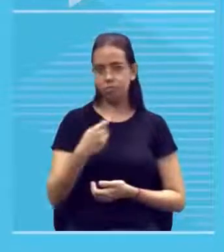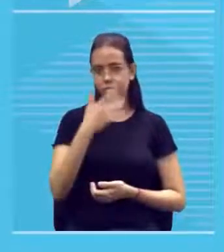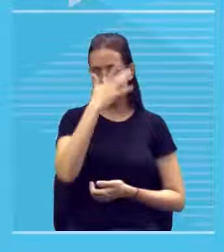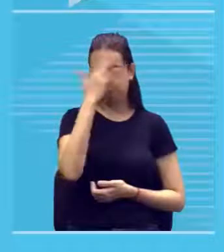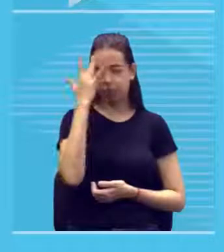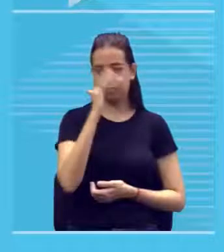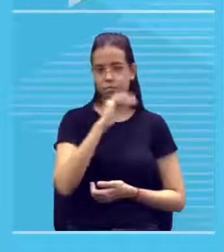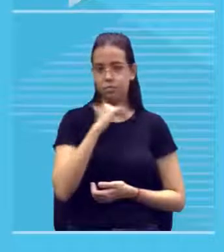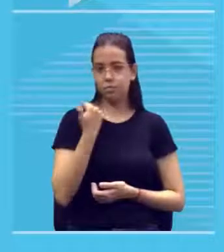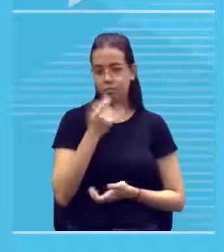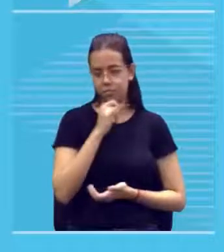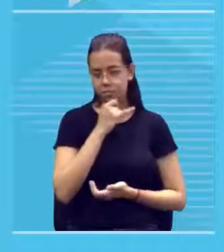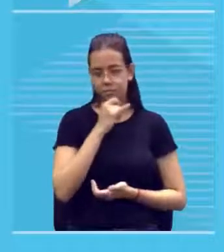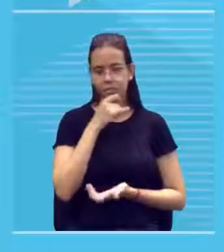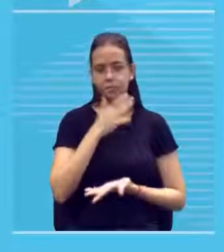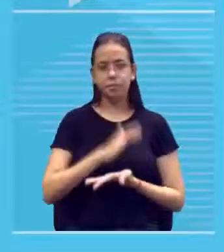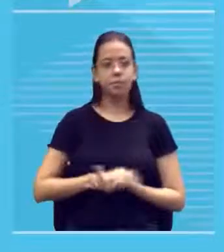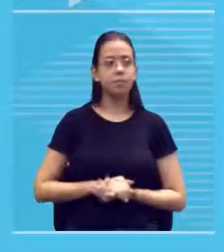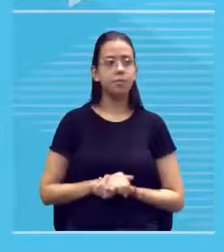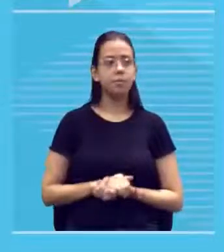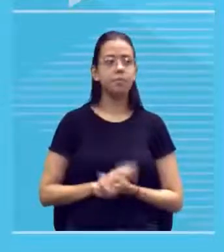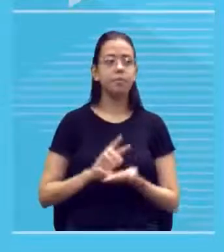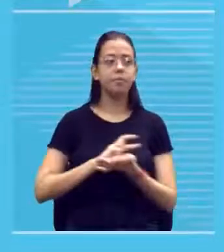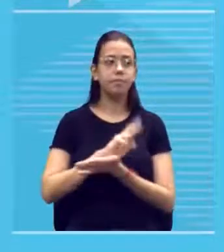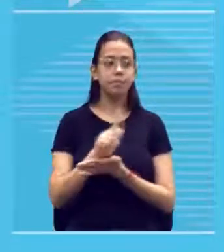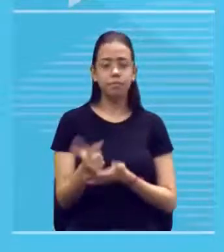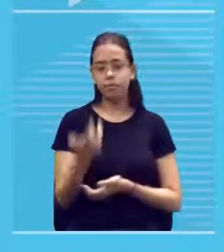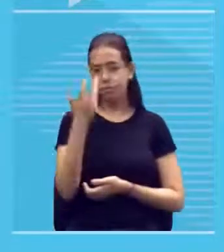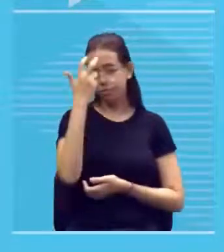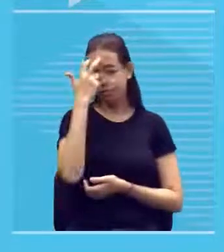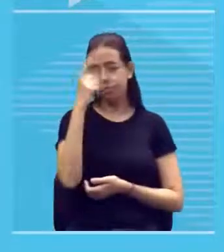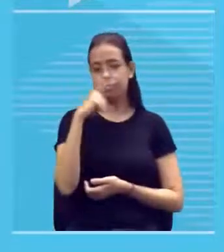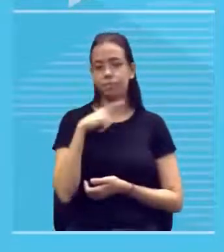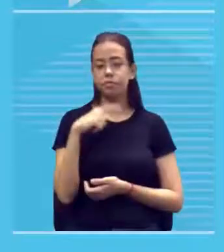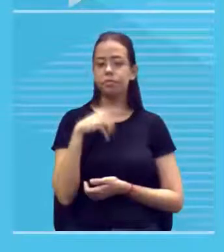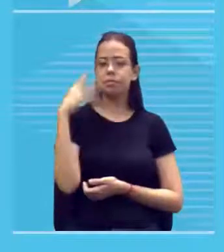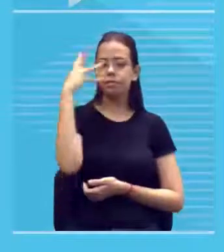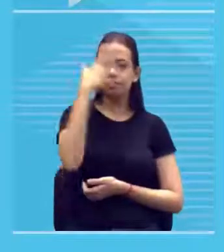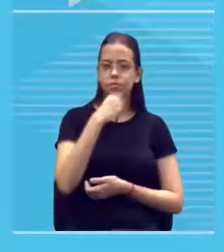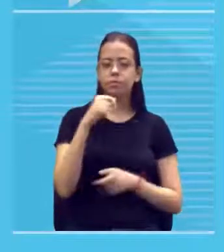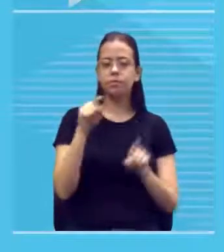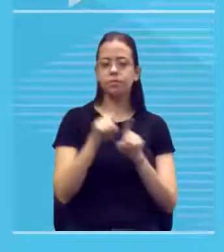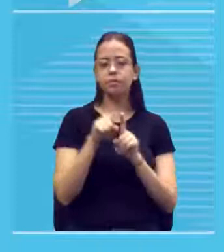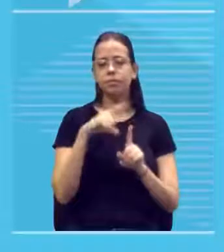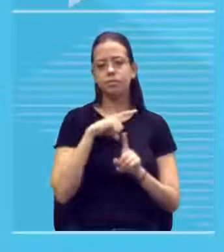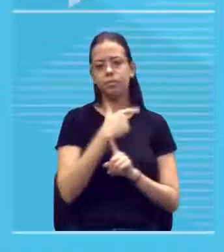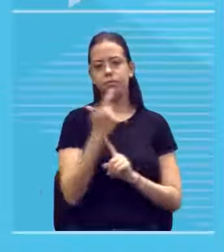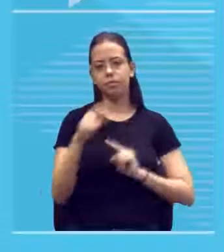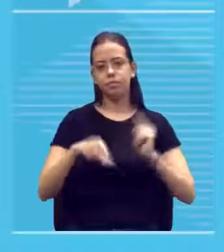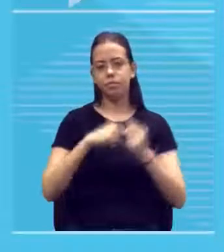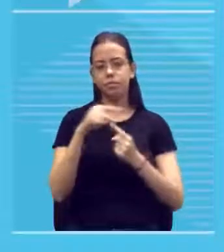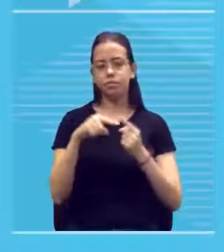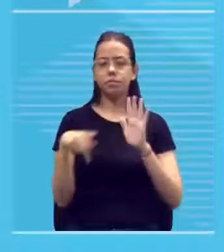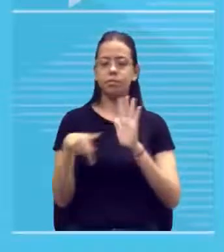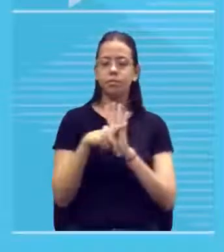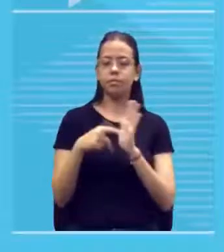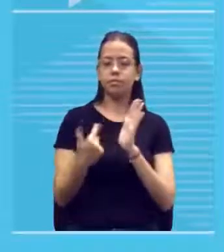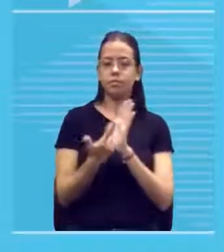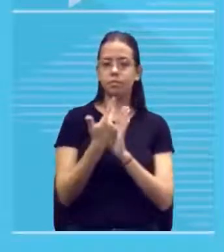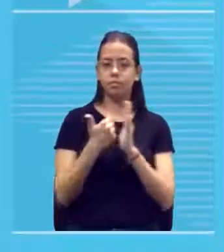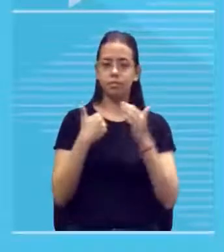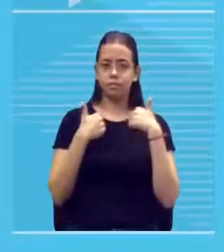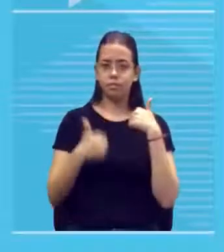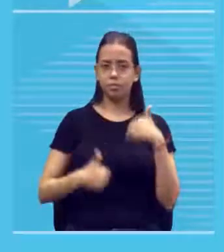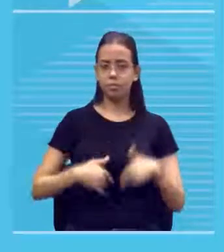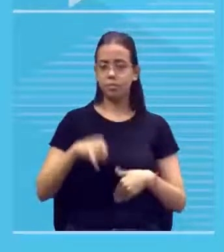certo bom em diversas culturas além da beleza outras finalidades são encontradas para pintura do corpo por exemplo